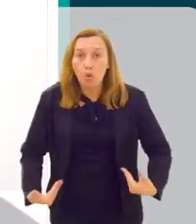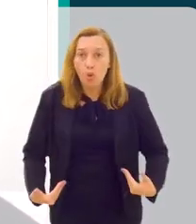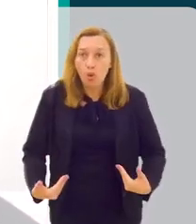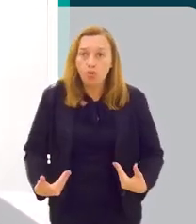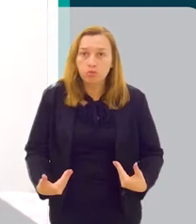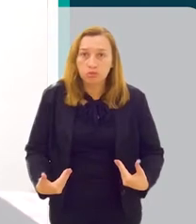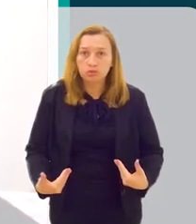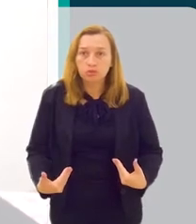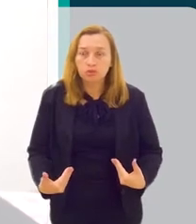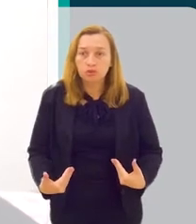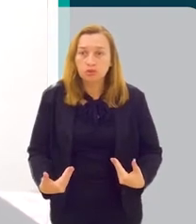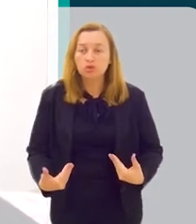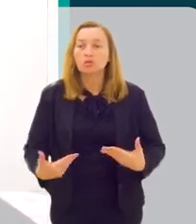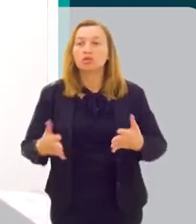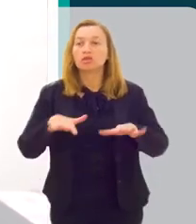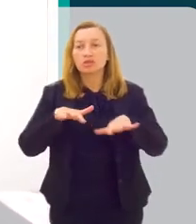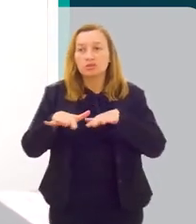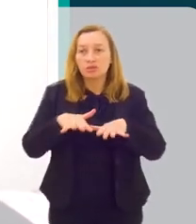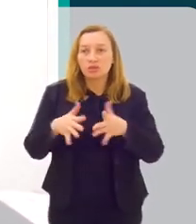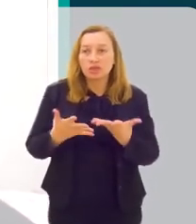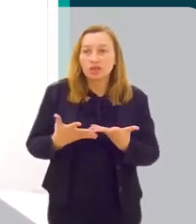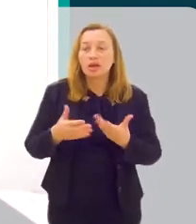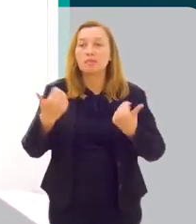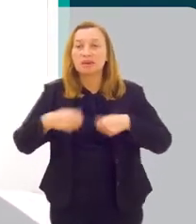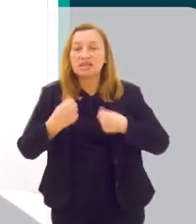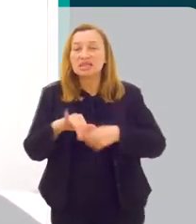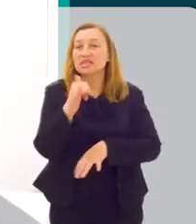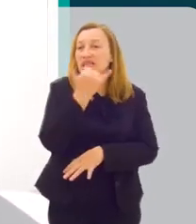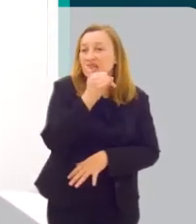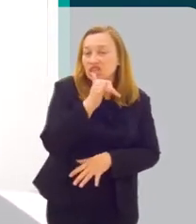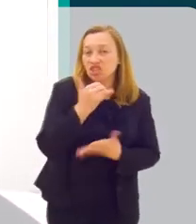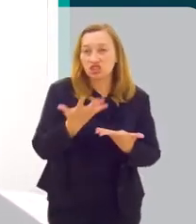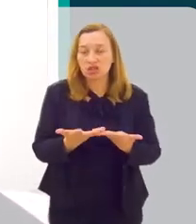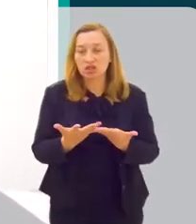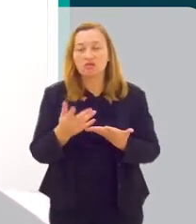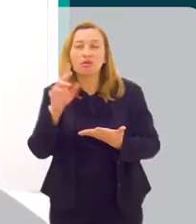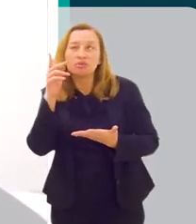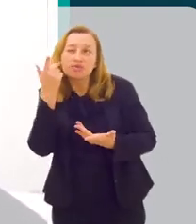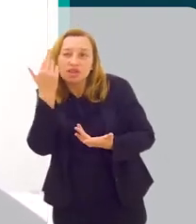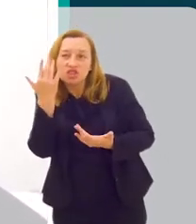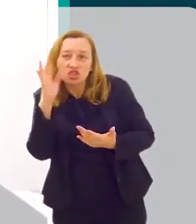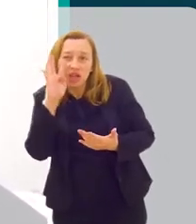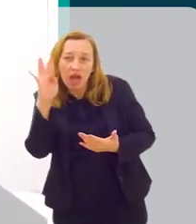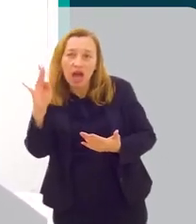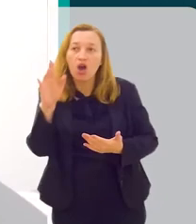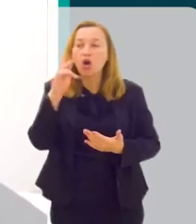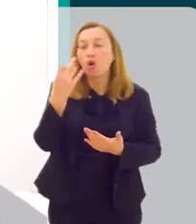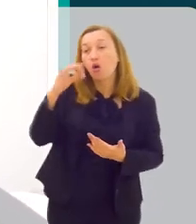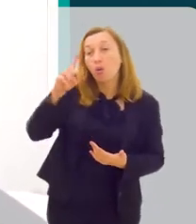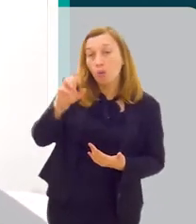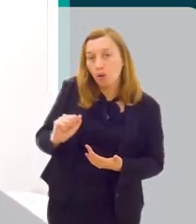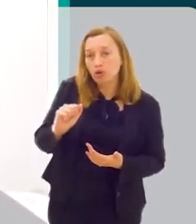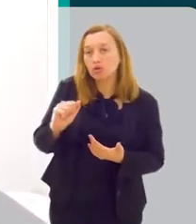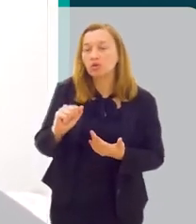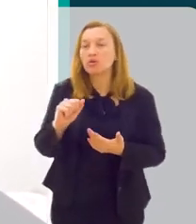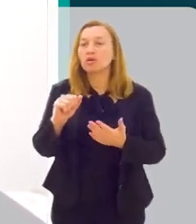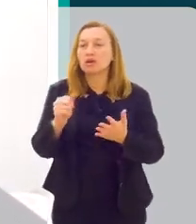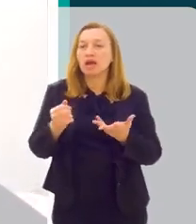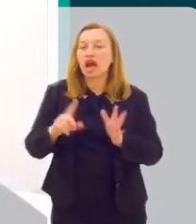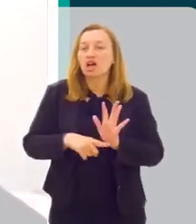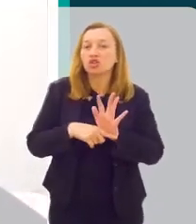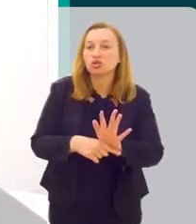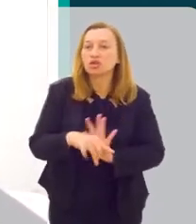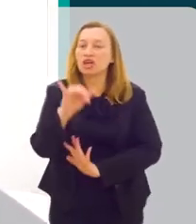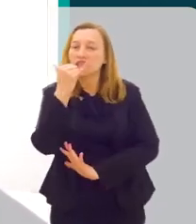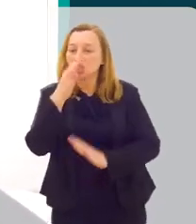O corpo, como tem suas funções, a gente precisa do combustível. Digamos que o hormônio é o combustível para o bom